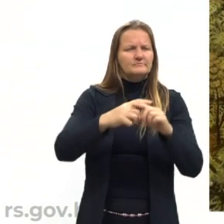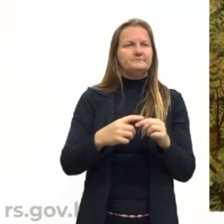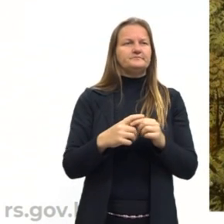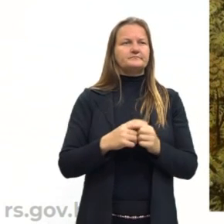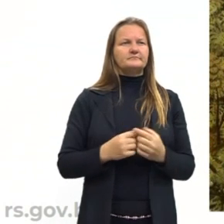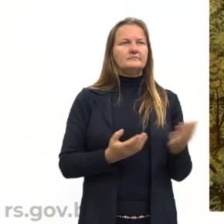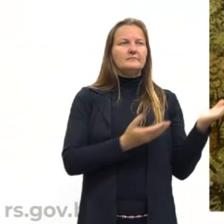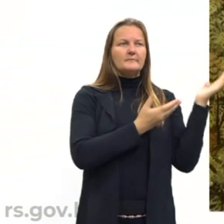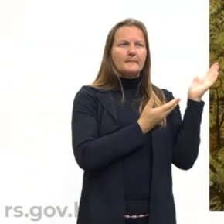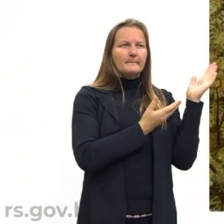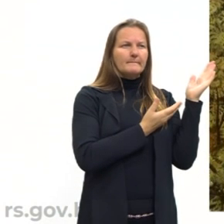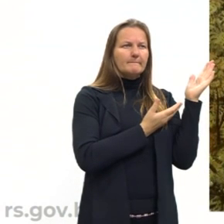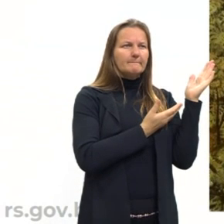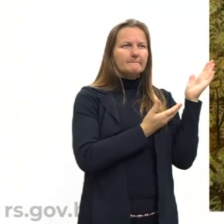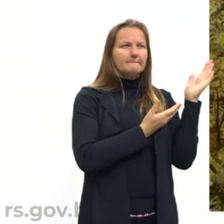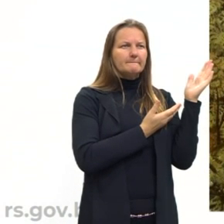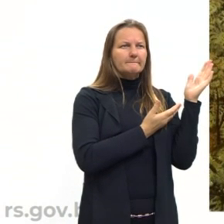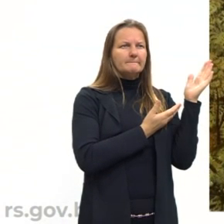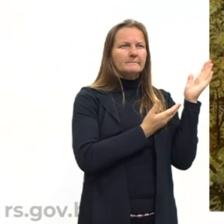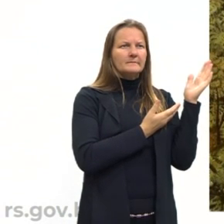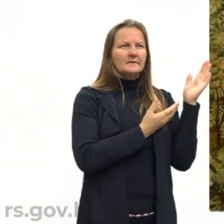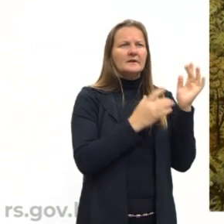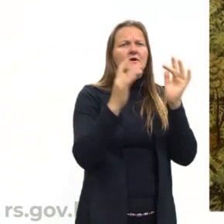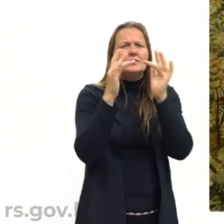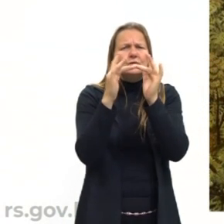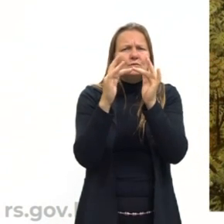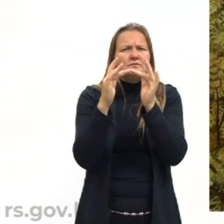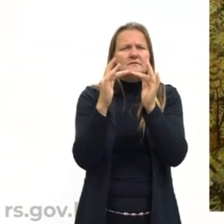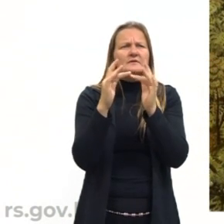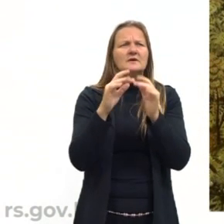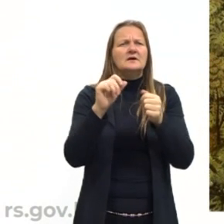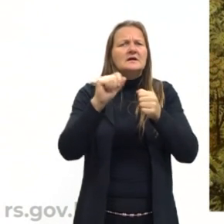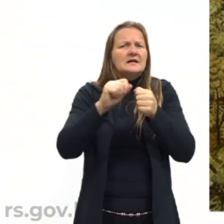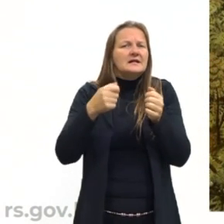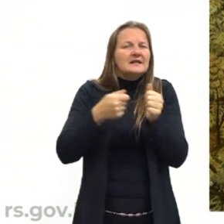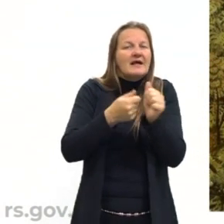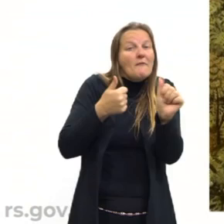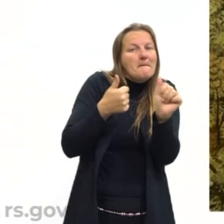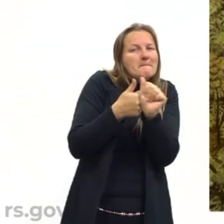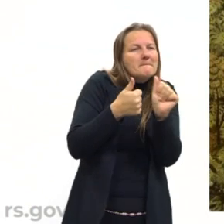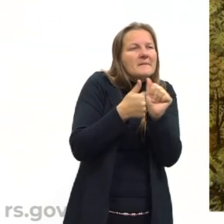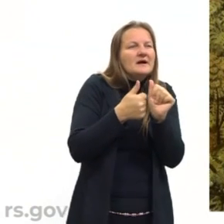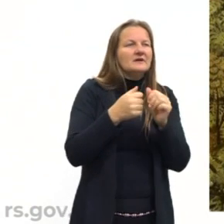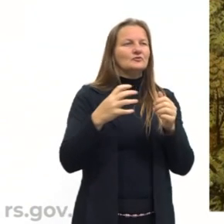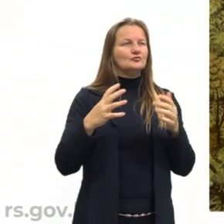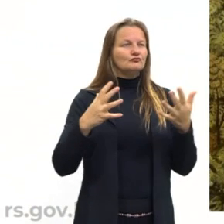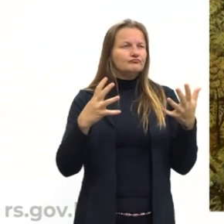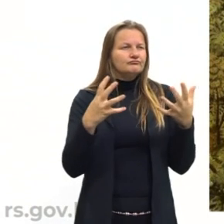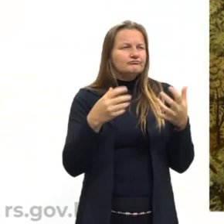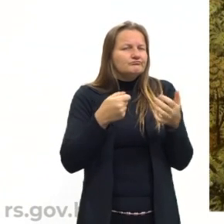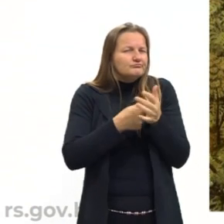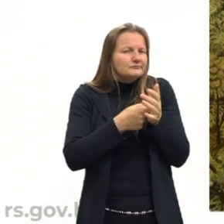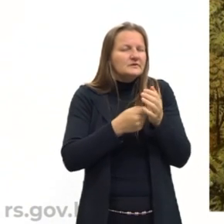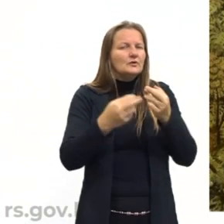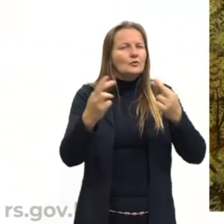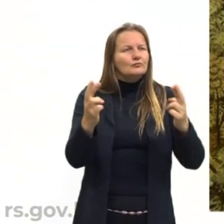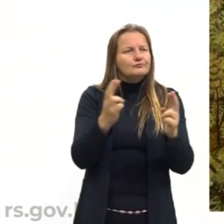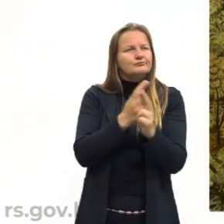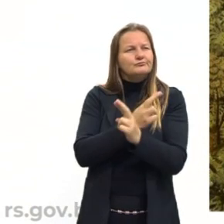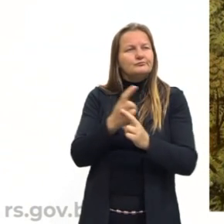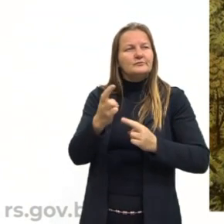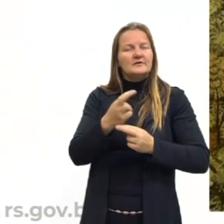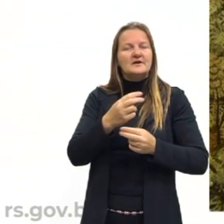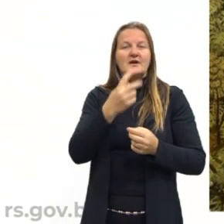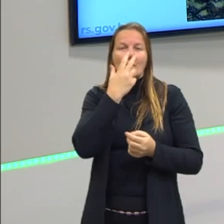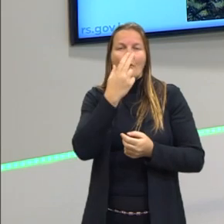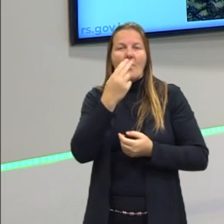certa... Eles contactavam esses povos indígenas, tentavam se aproximar deles, e no início eles estabeleciam trocas que